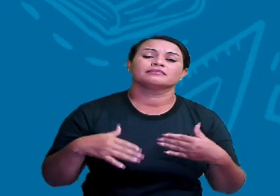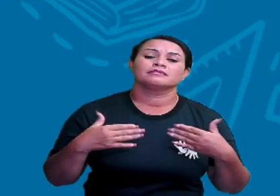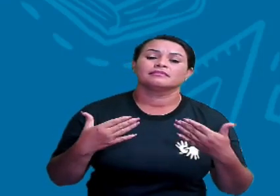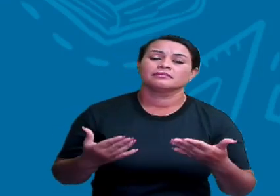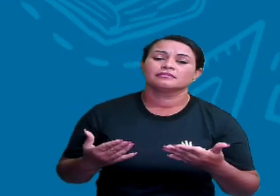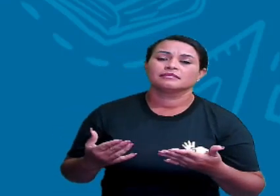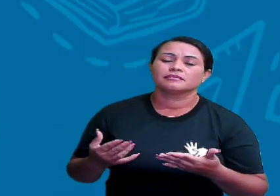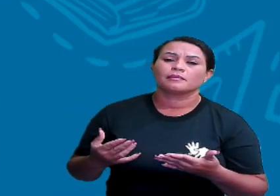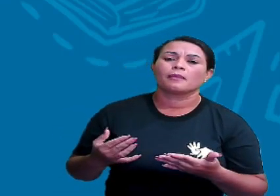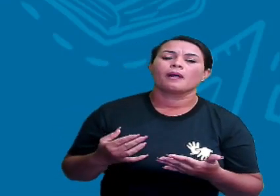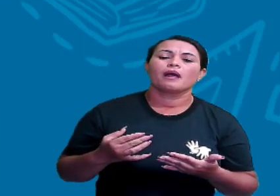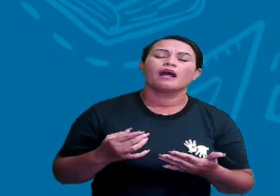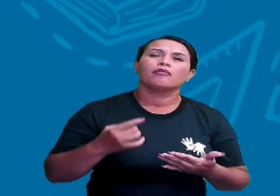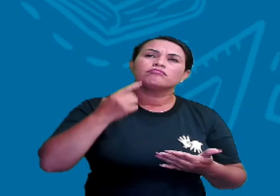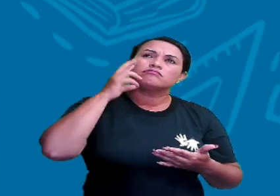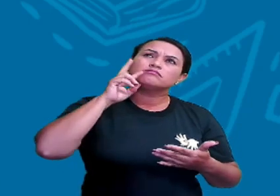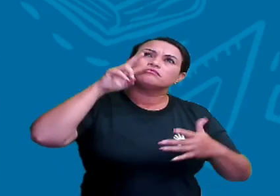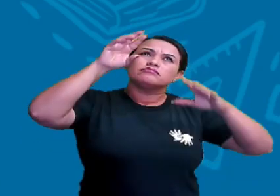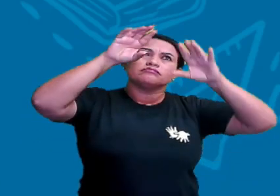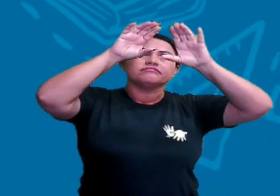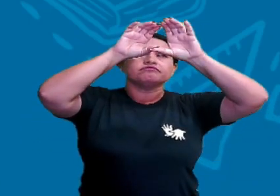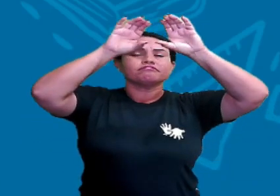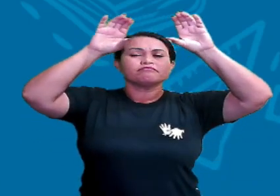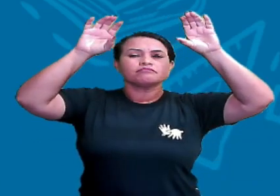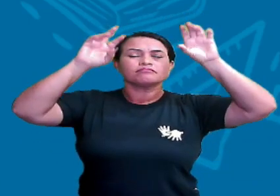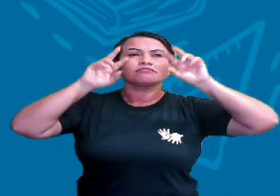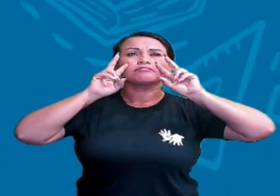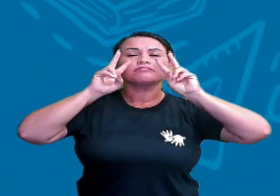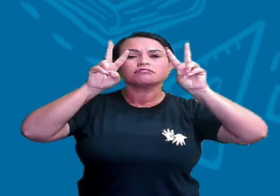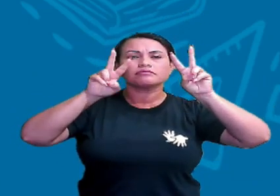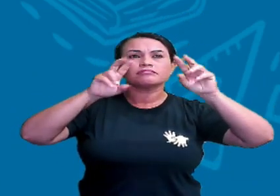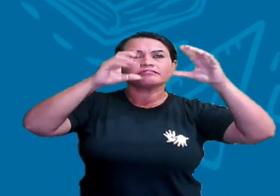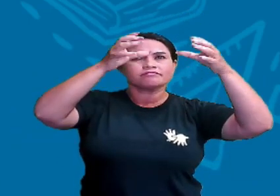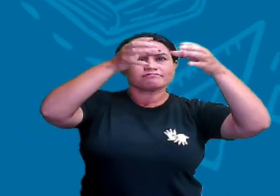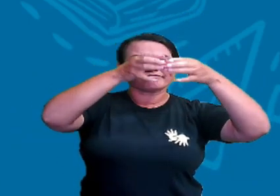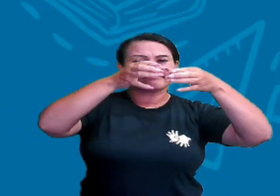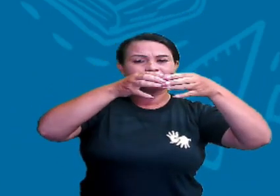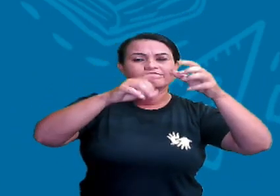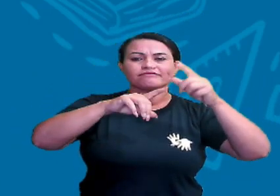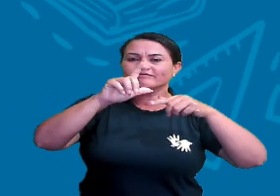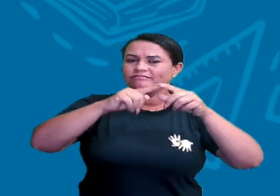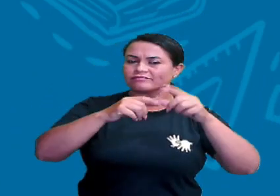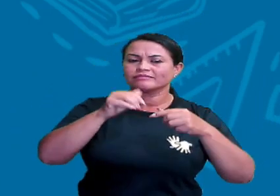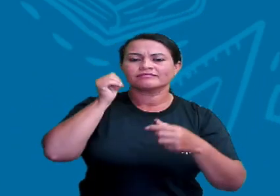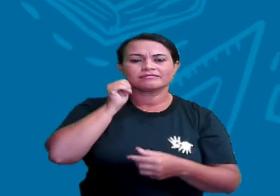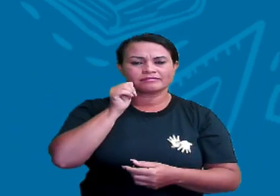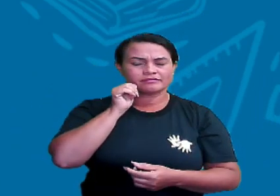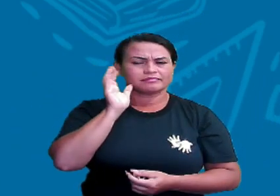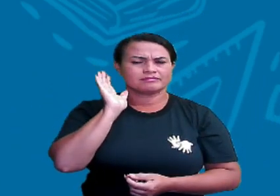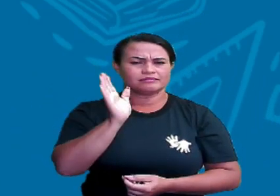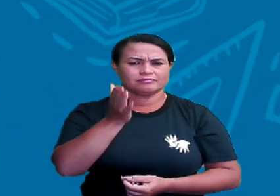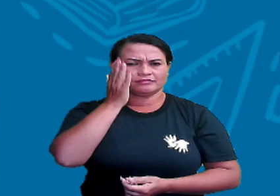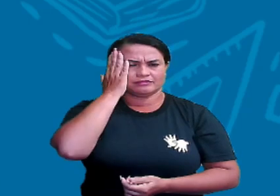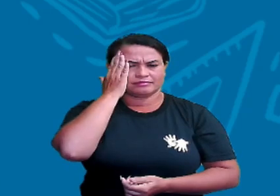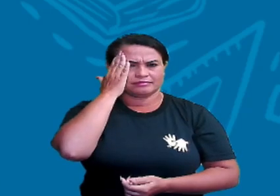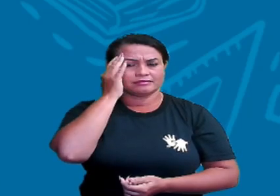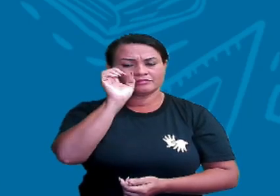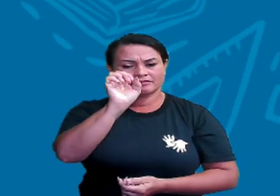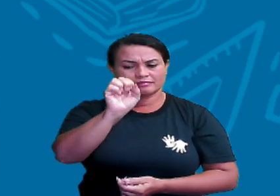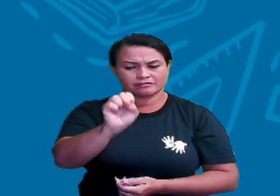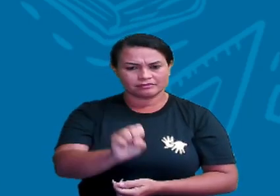lá no céu você está vendo a constelaçãozinha. E aí a menina sabe que é o Sul,